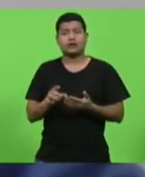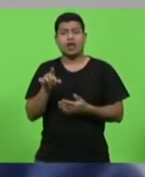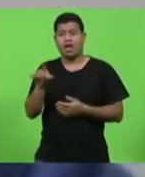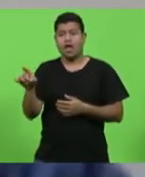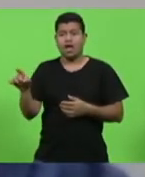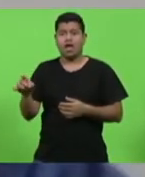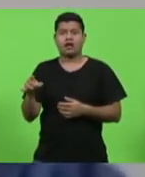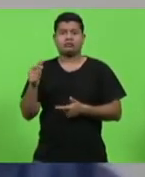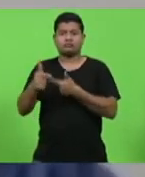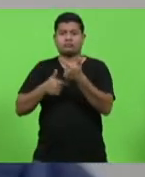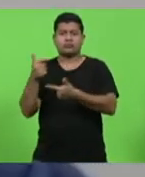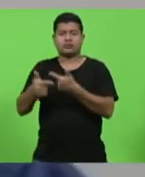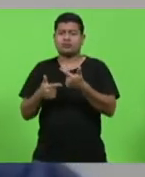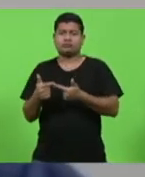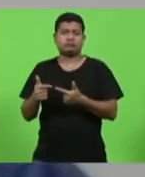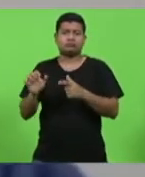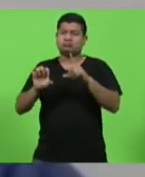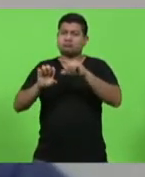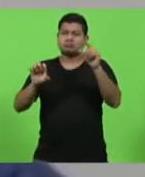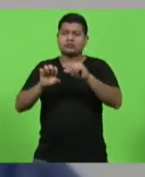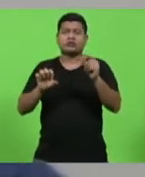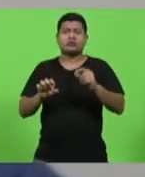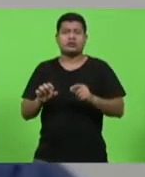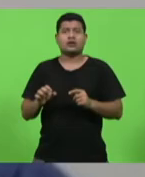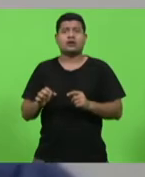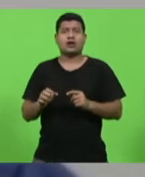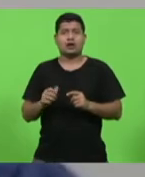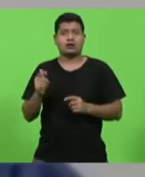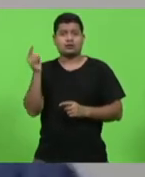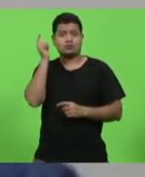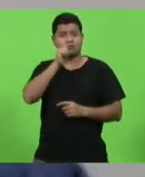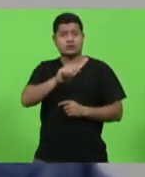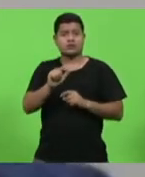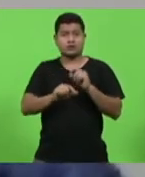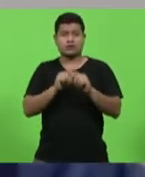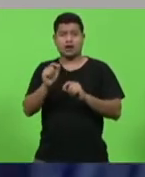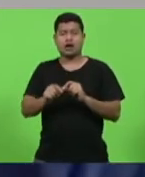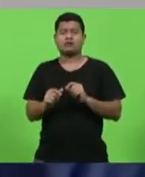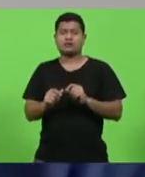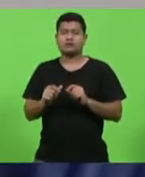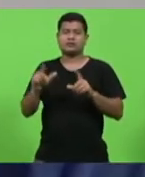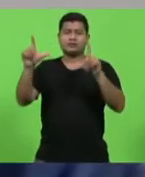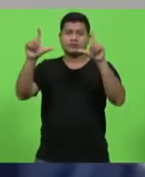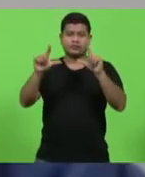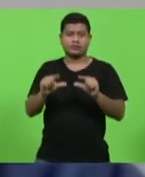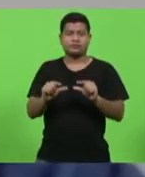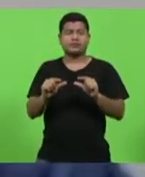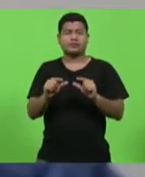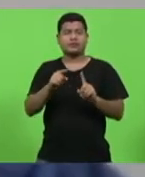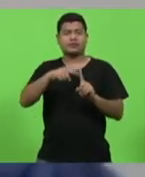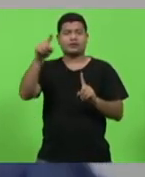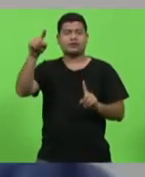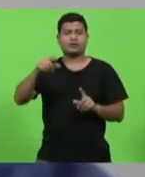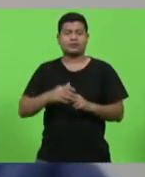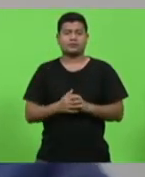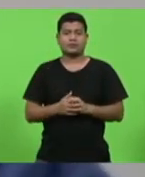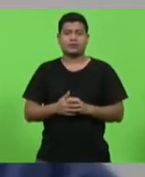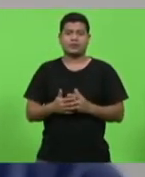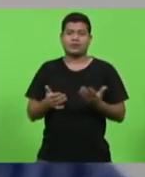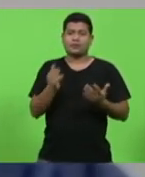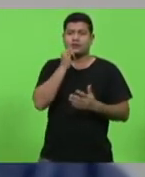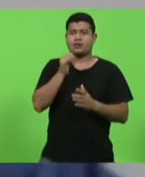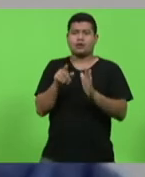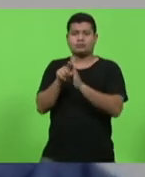própria que puxaram essa redução. Segundo o IBGE, que é o nosso Instituto